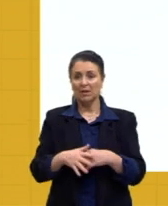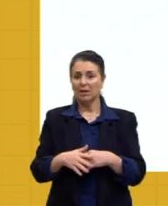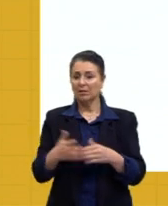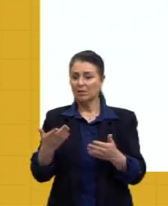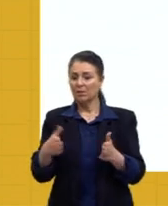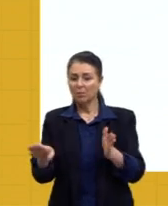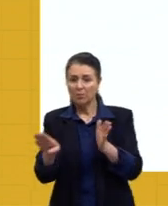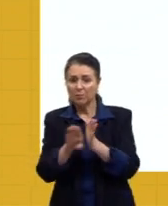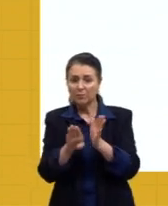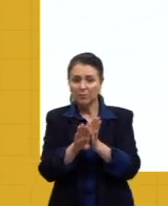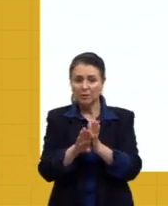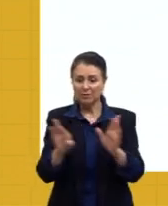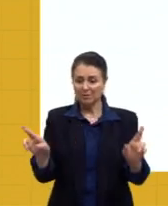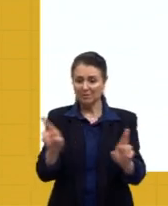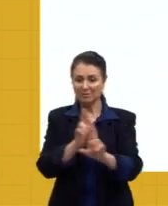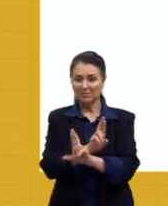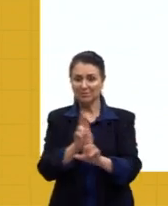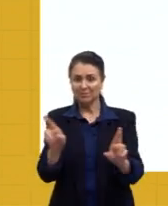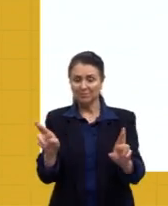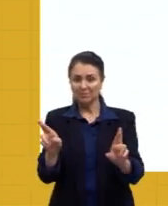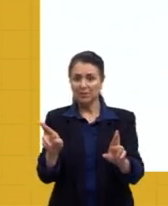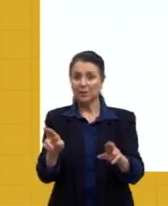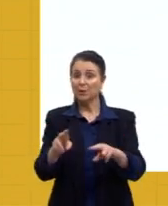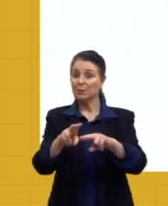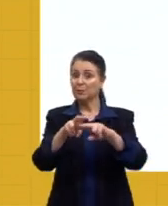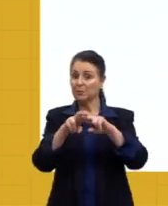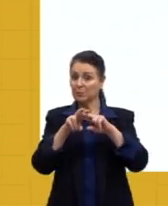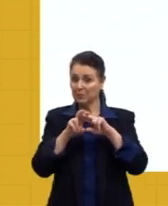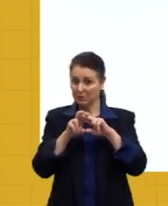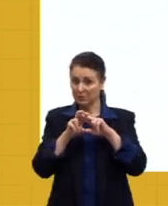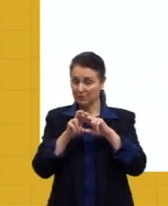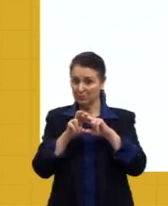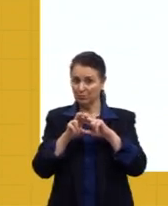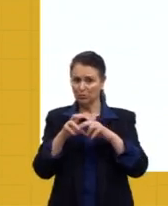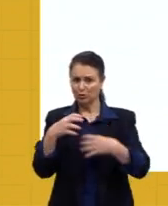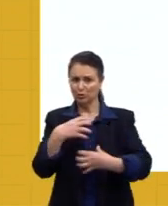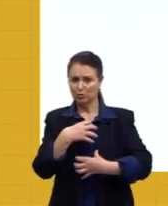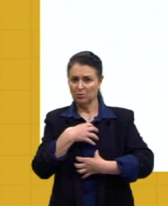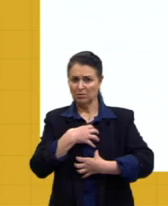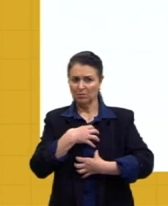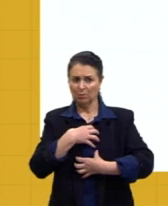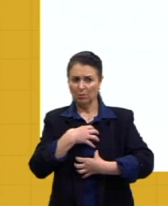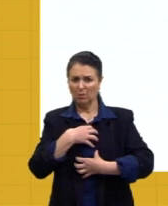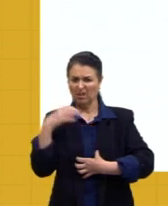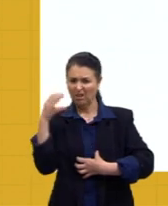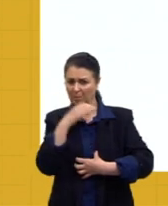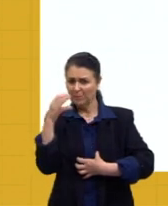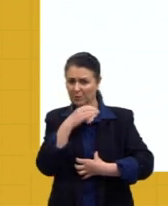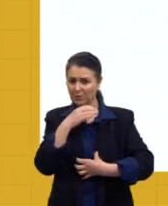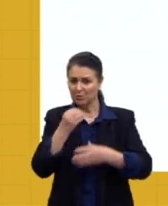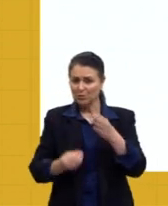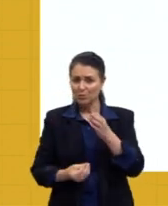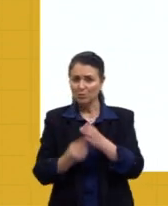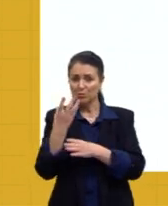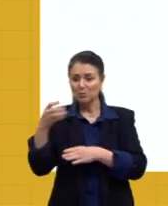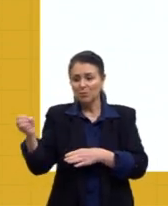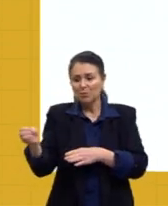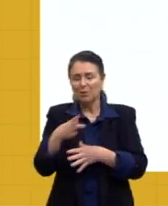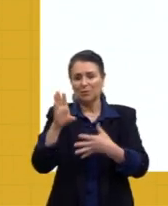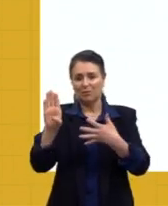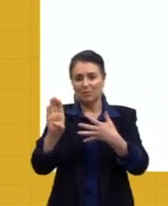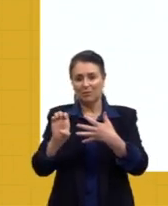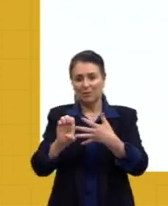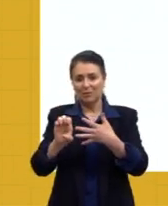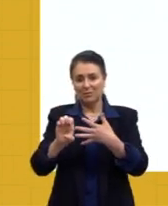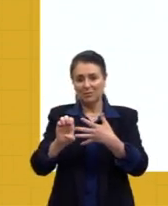impedir o intercruzamento. Assim, de modo abrupto, vai haver, então, o surgimento de novas espécies.